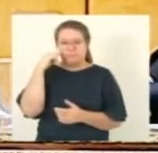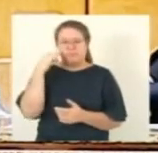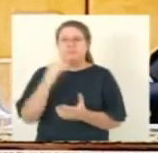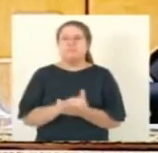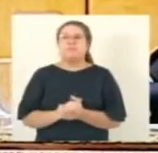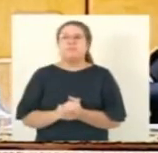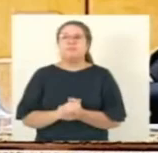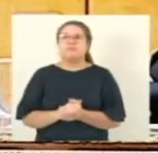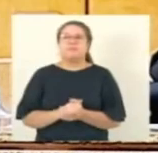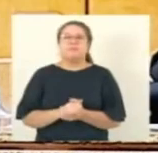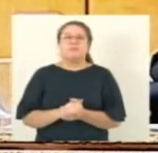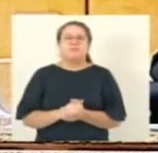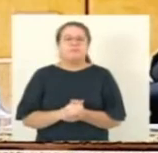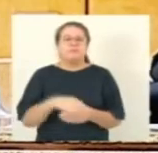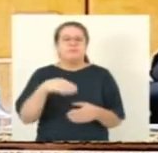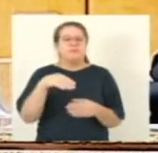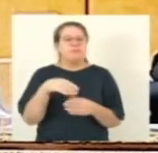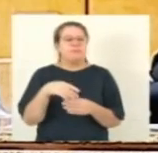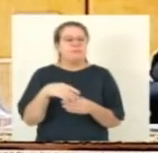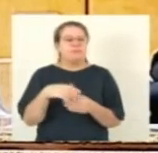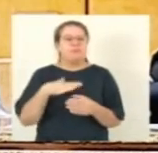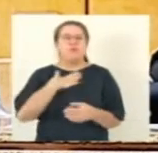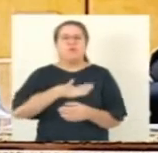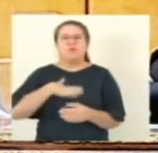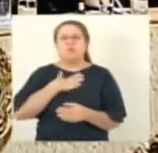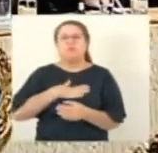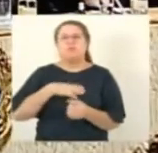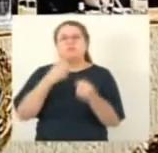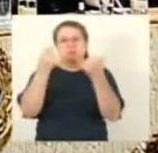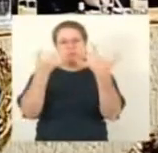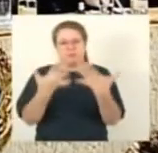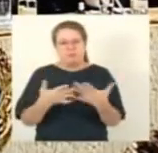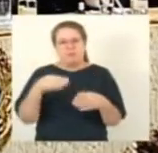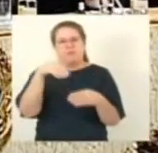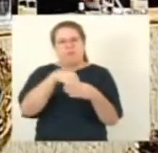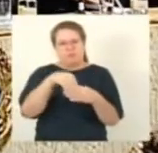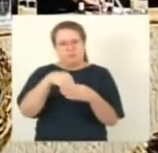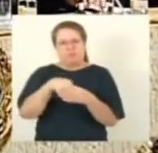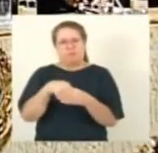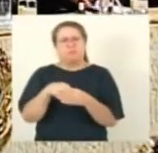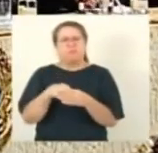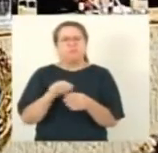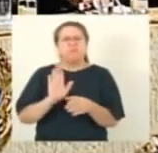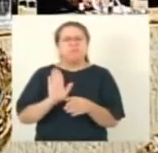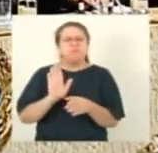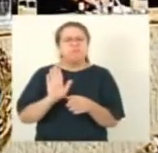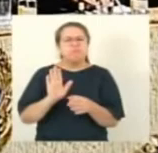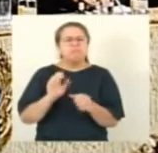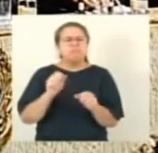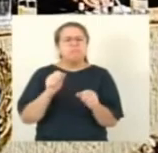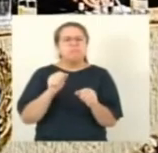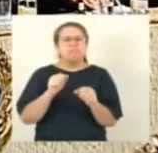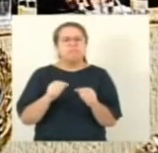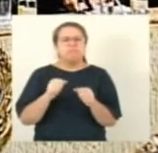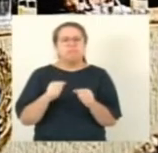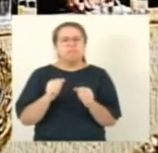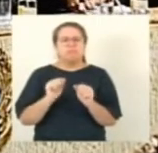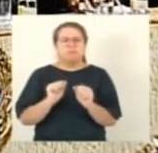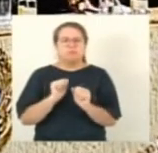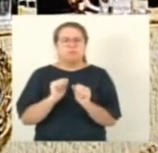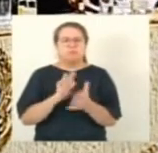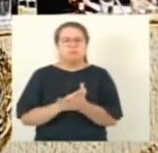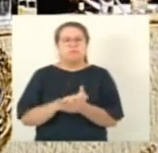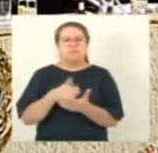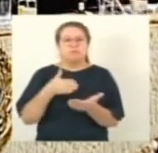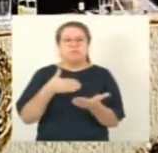eu gostaria de justificar o voto presidente deixa eu só terminar aqui de aprovar do projeto a secretaria